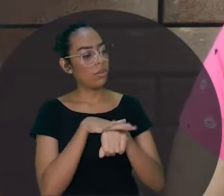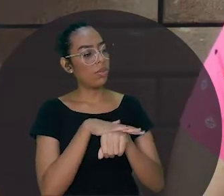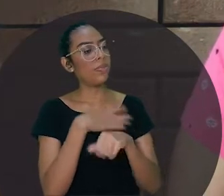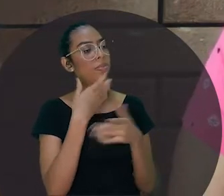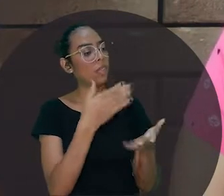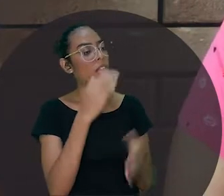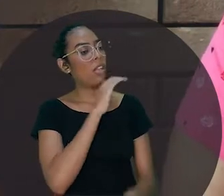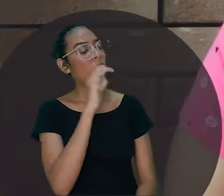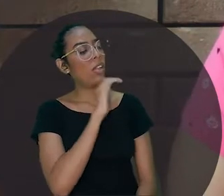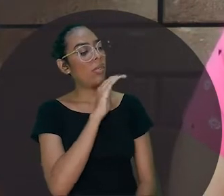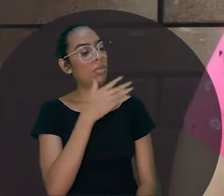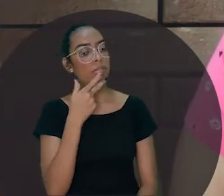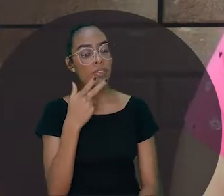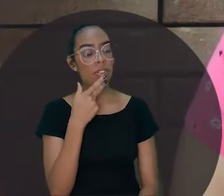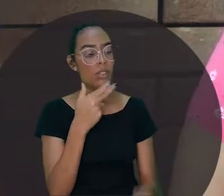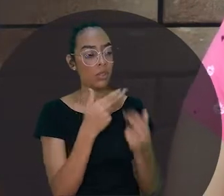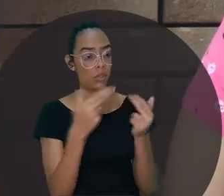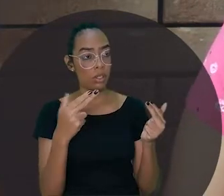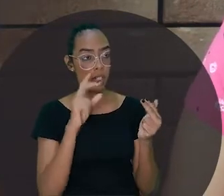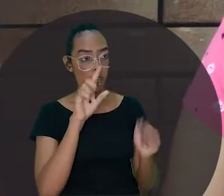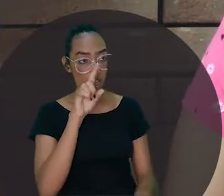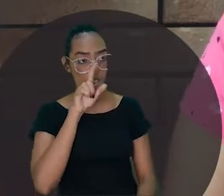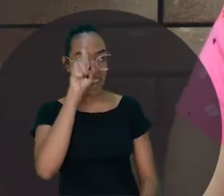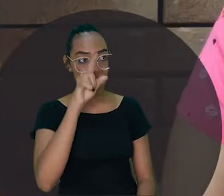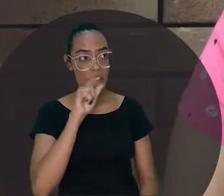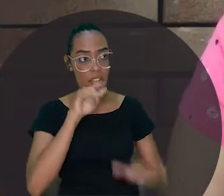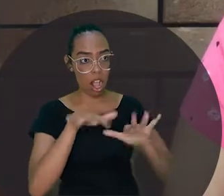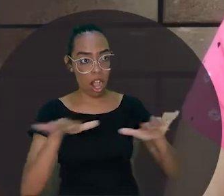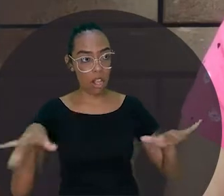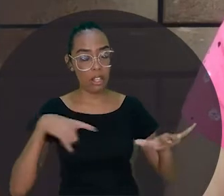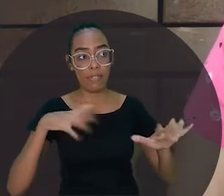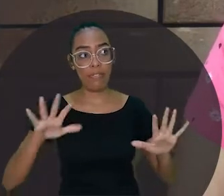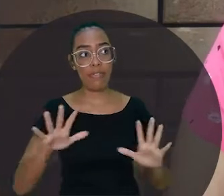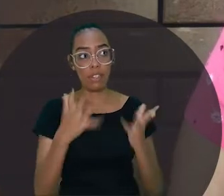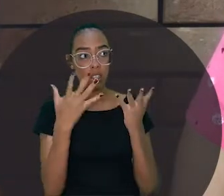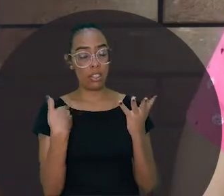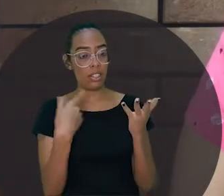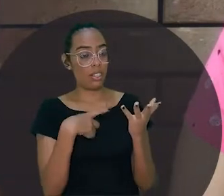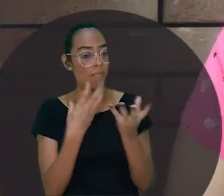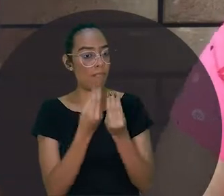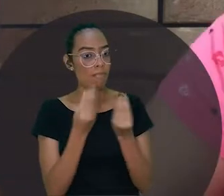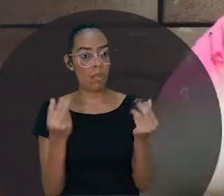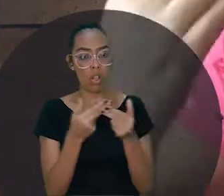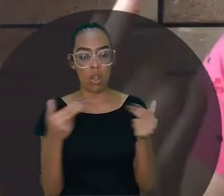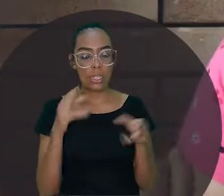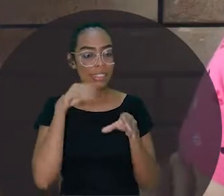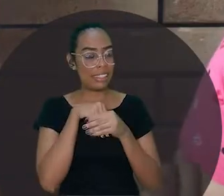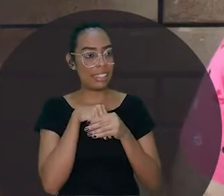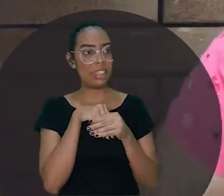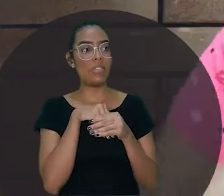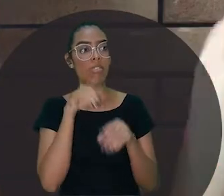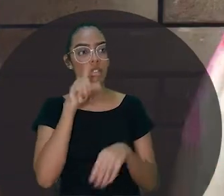Seu jacaré não conversa, não? Mas deixa eu lhe dizer bem ligeirinho. Lá, no outro lado da lagoa, tá tendo uma festa, cheio de